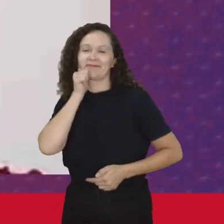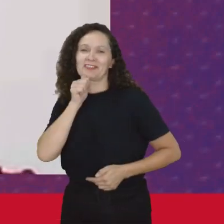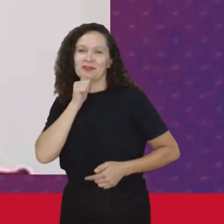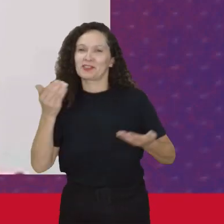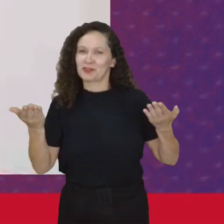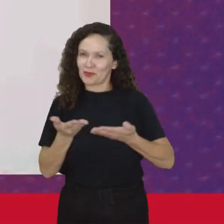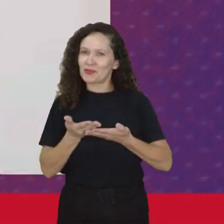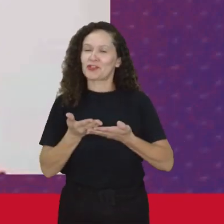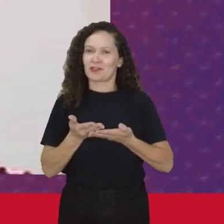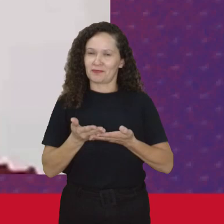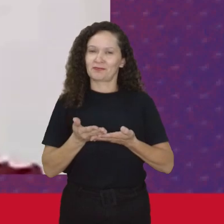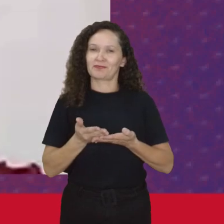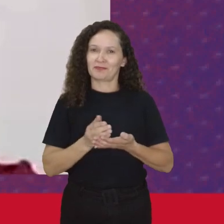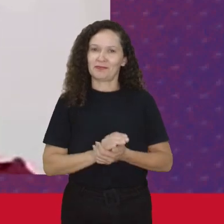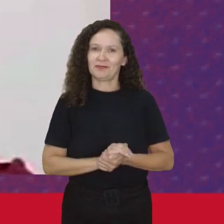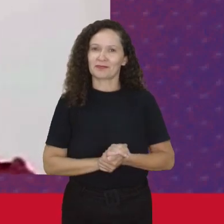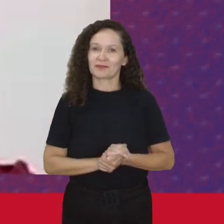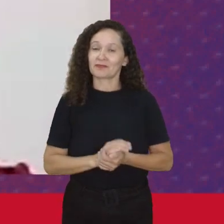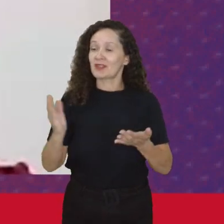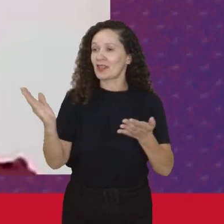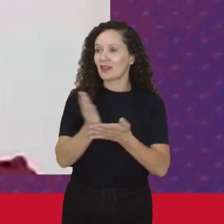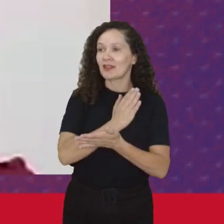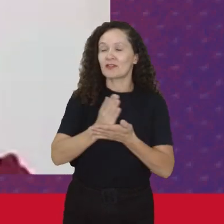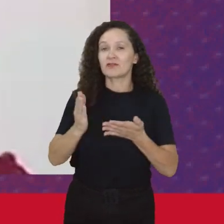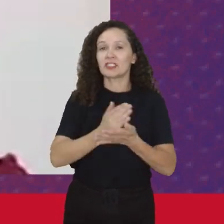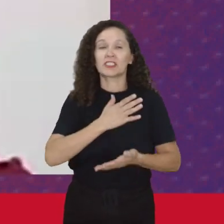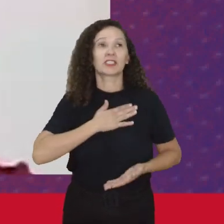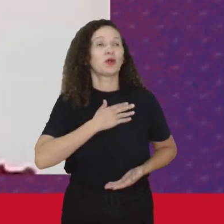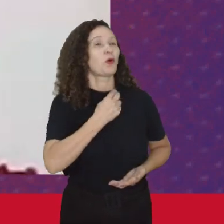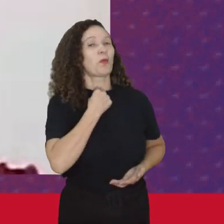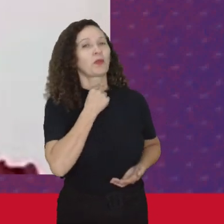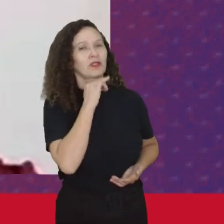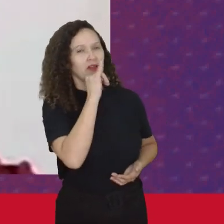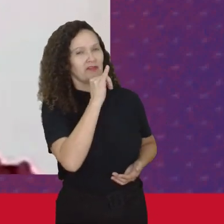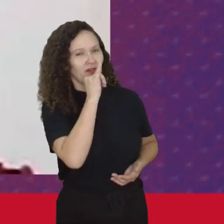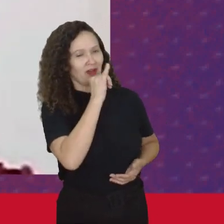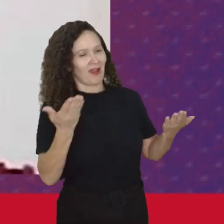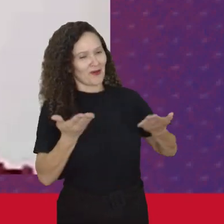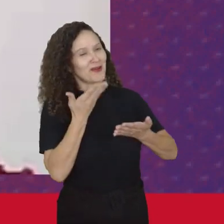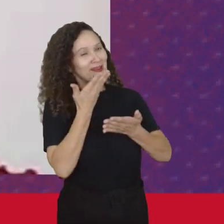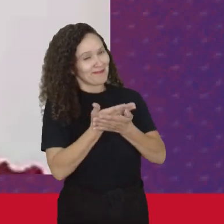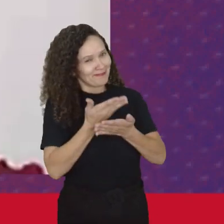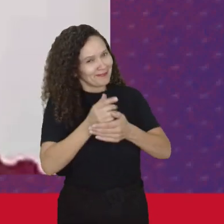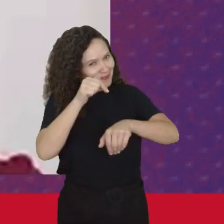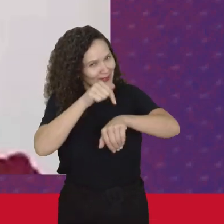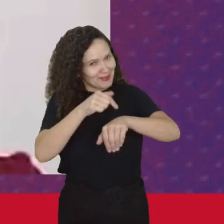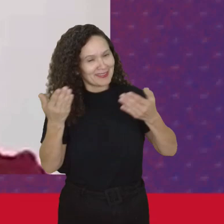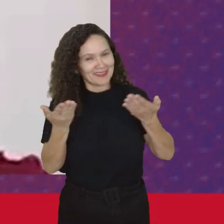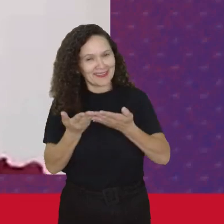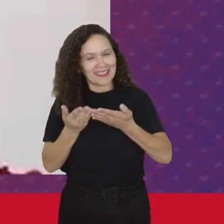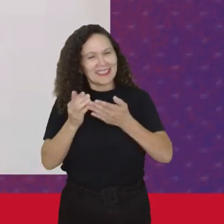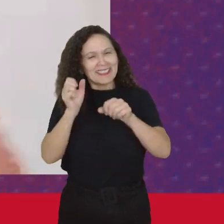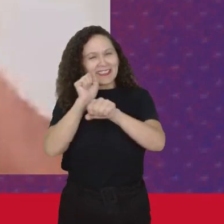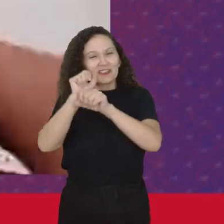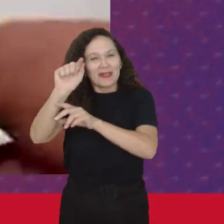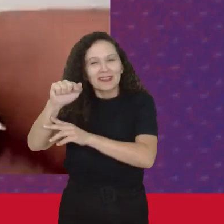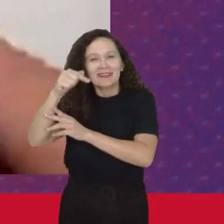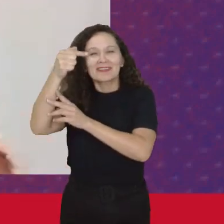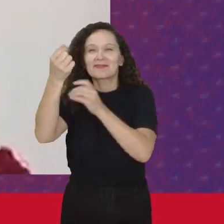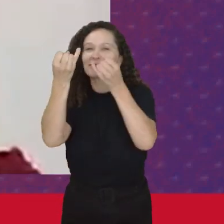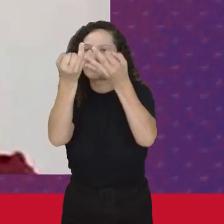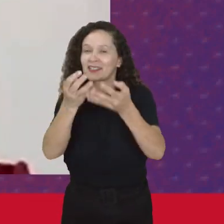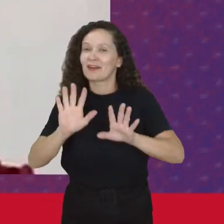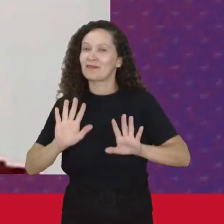Hoje E aí Talvez Eu não Devesse falar Isso Nesse primeiro Momento Devesse falar Mais lá na frente